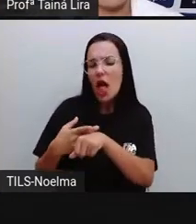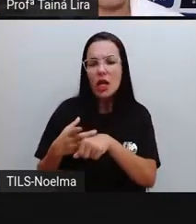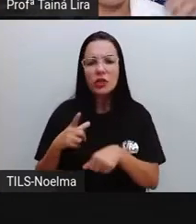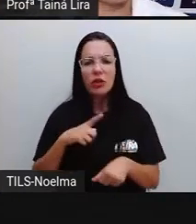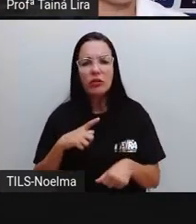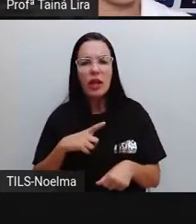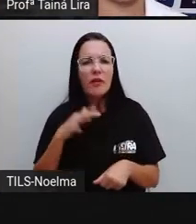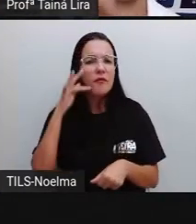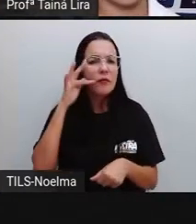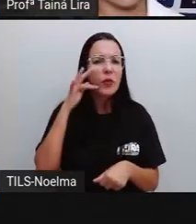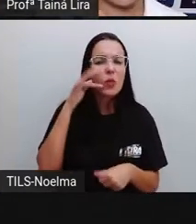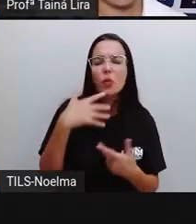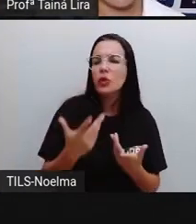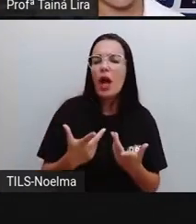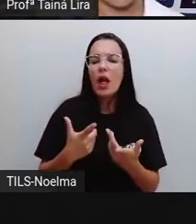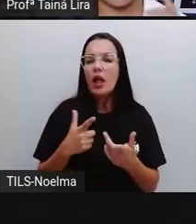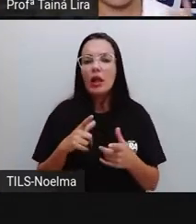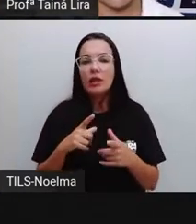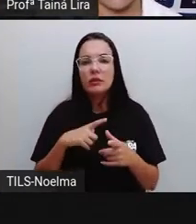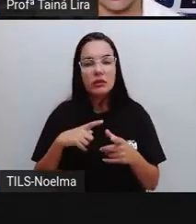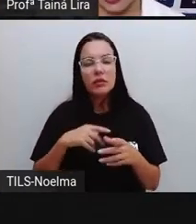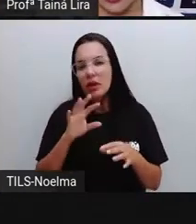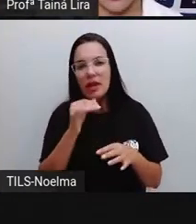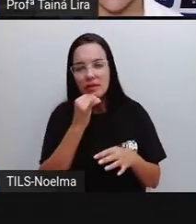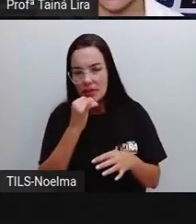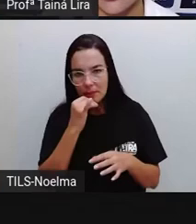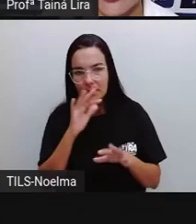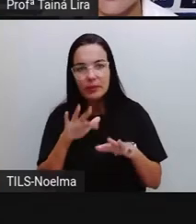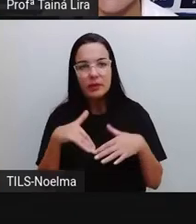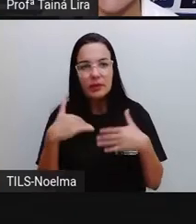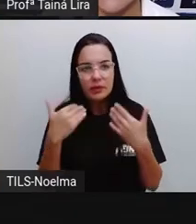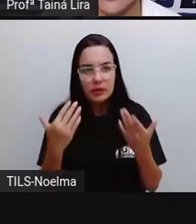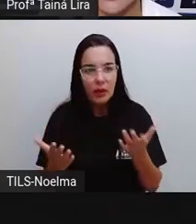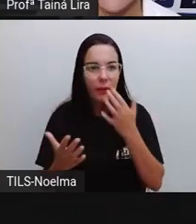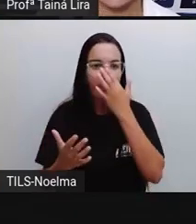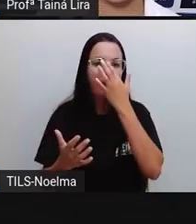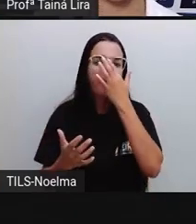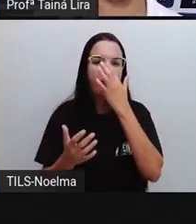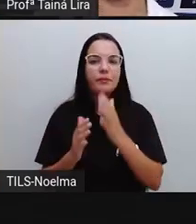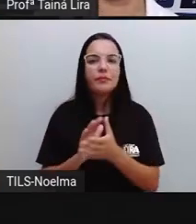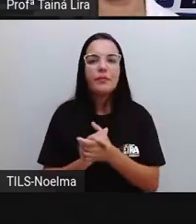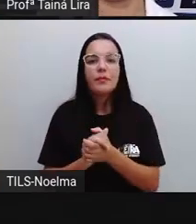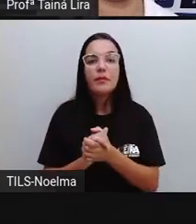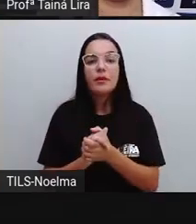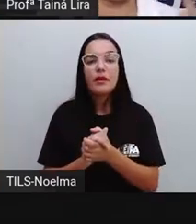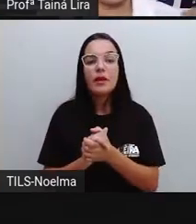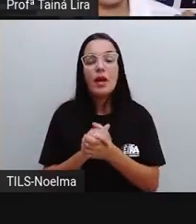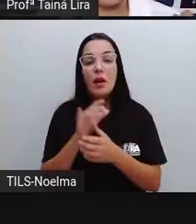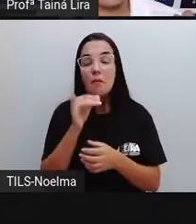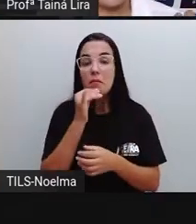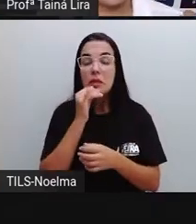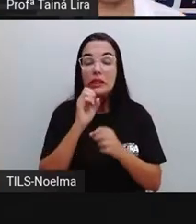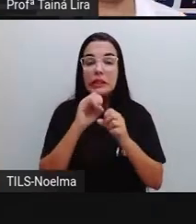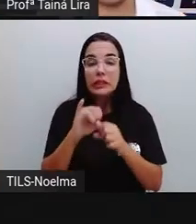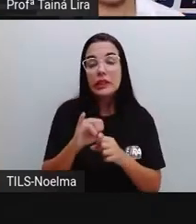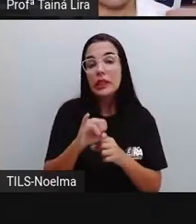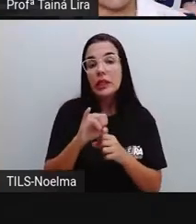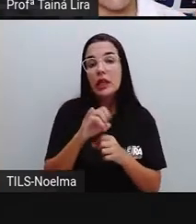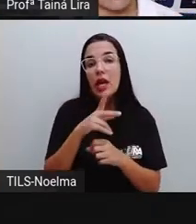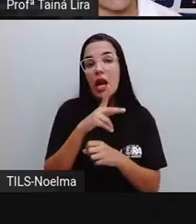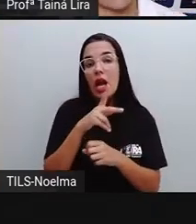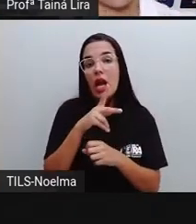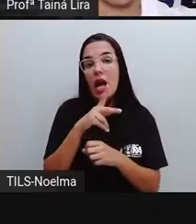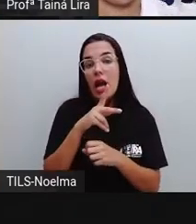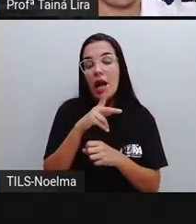pedaços de fruta, ele é assim. Quem lembra que a Pró falou do chocolate? Então, por exemplo, se eu faço